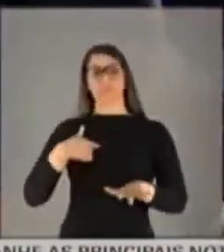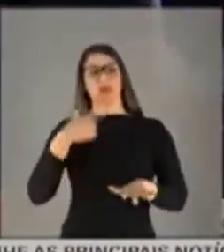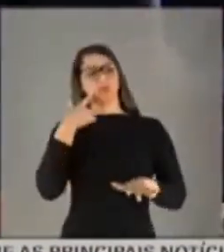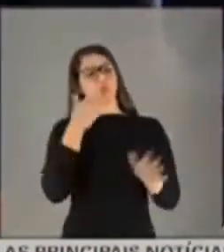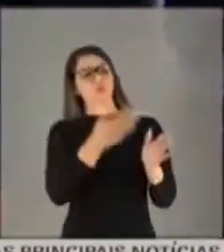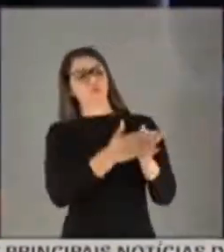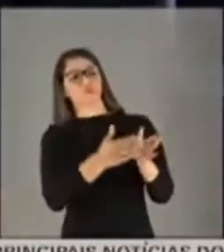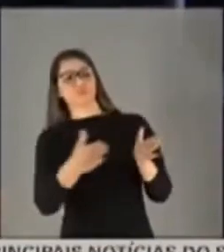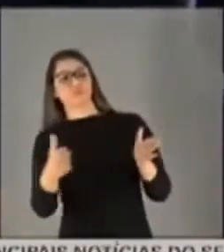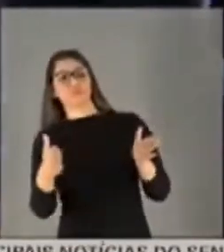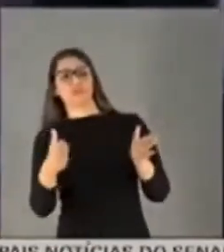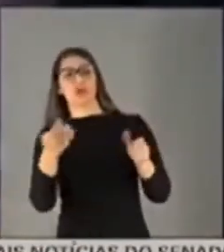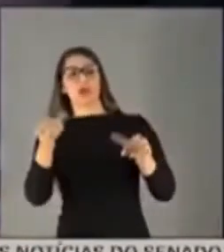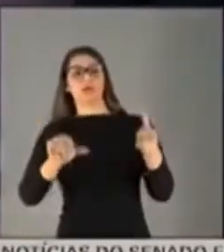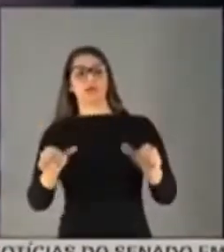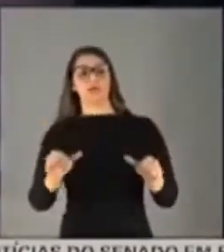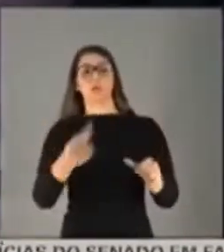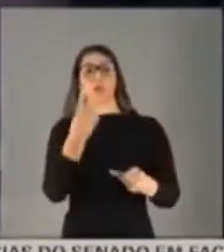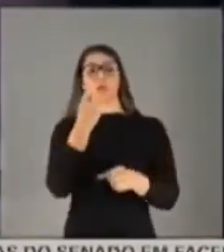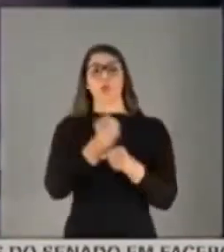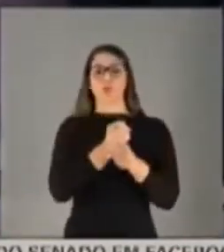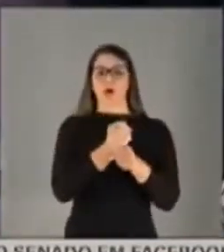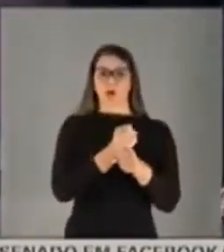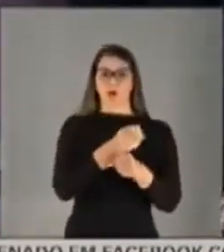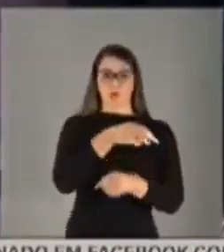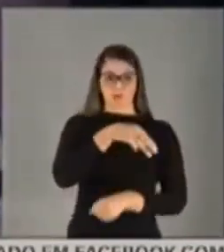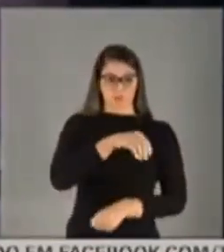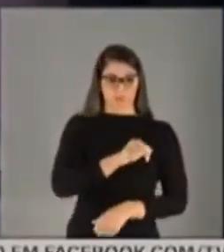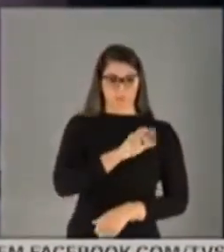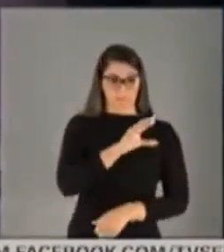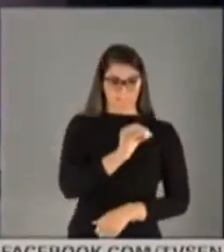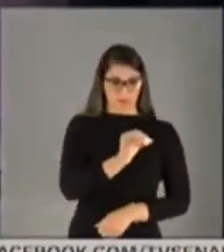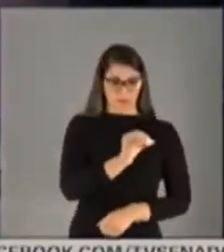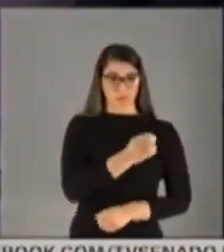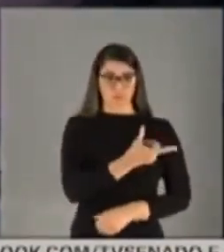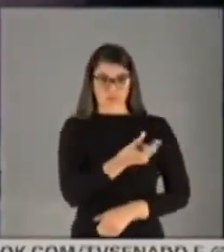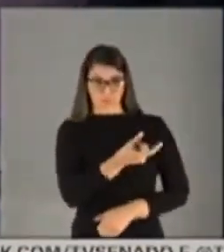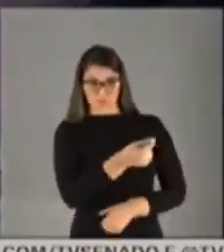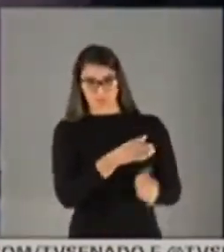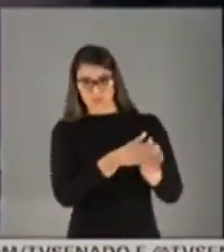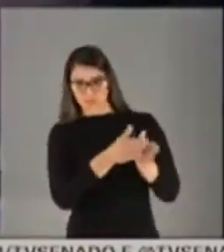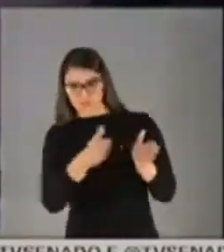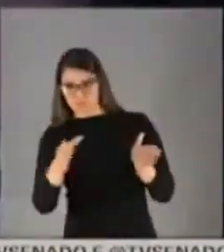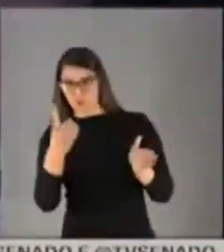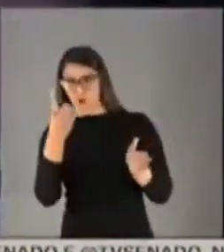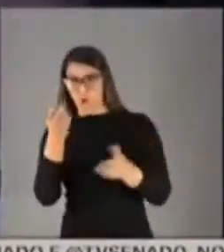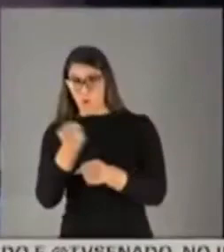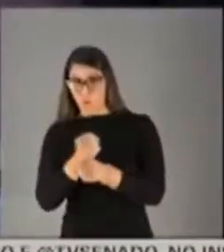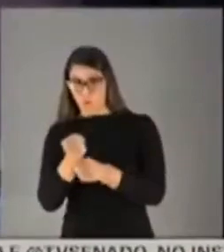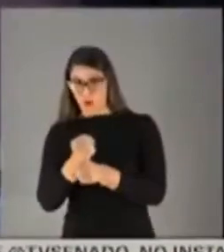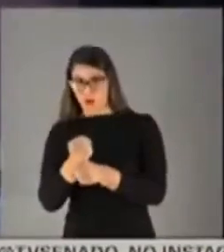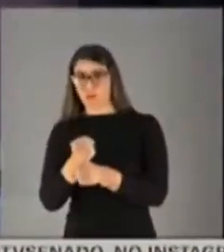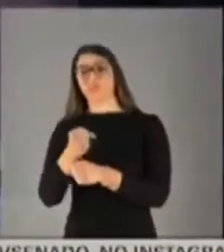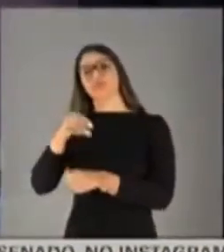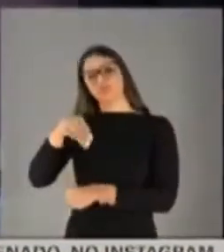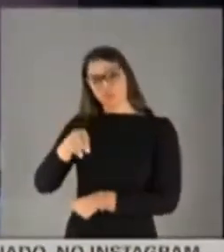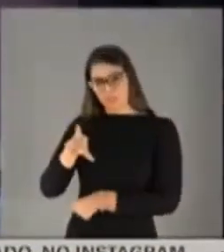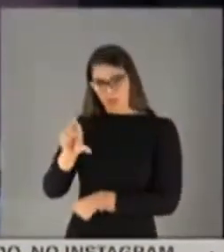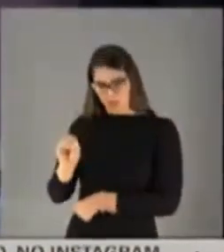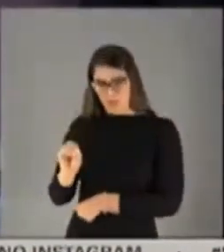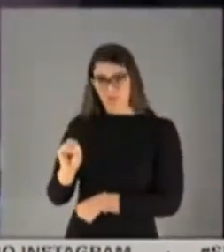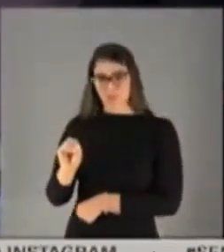ano. Um ano, de março de 2020 a março de 2021, perfazendo 52 semanas